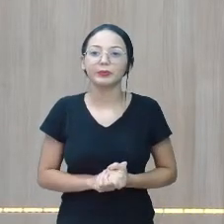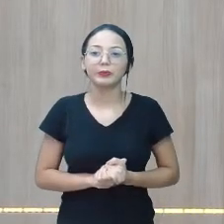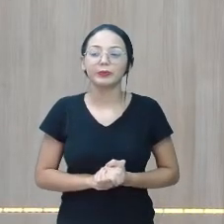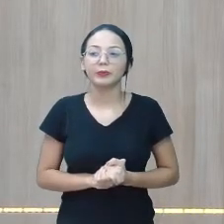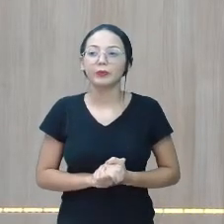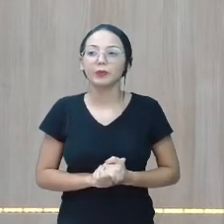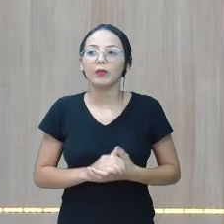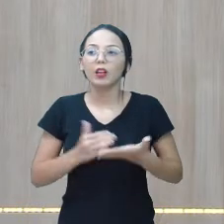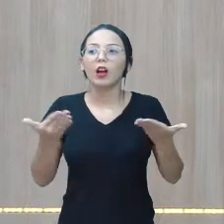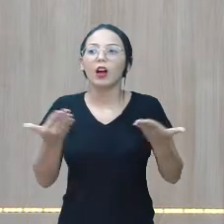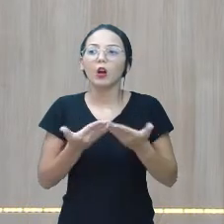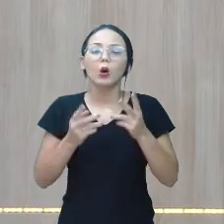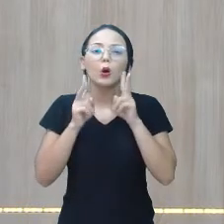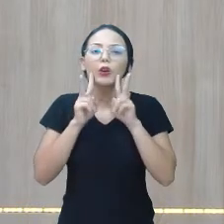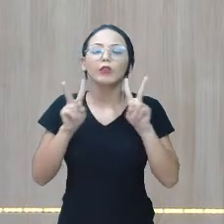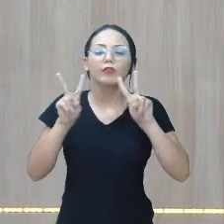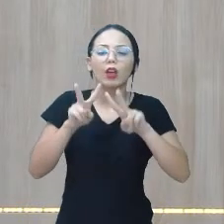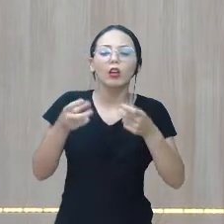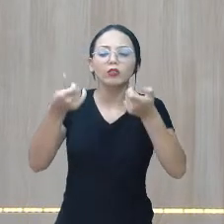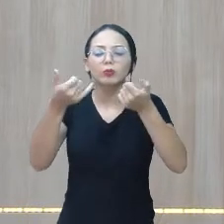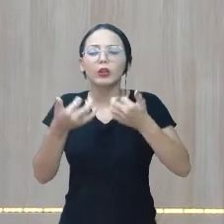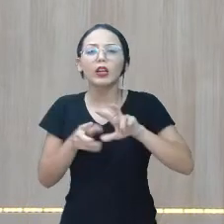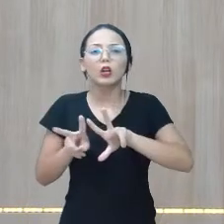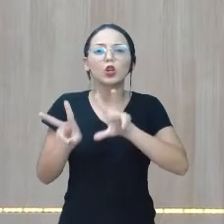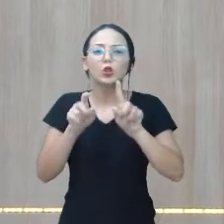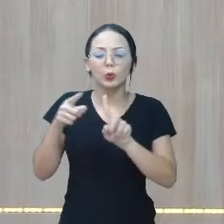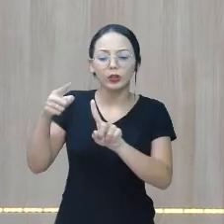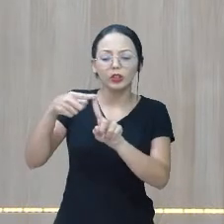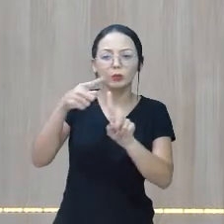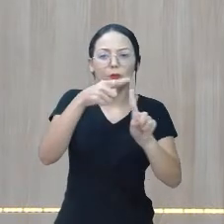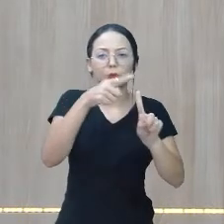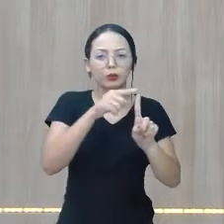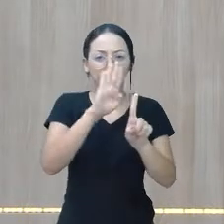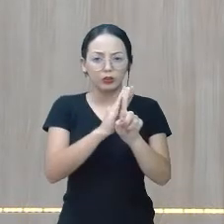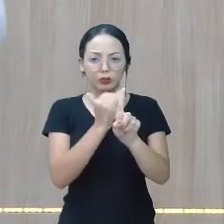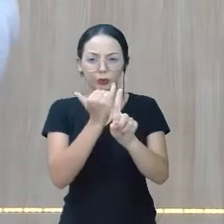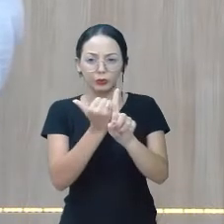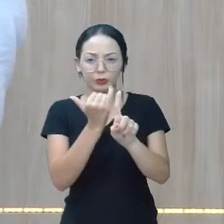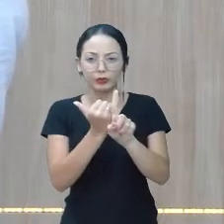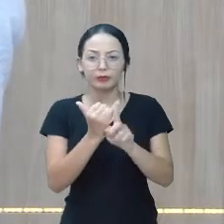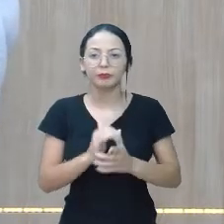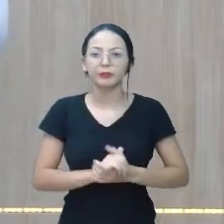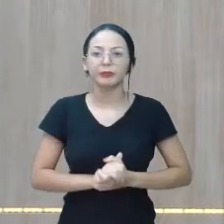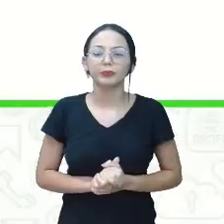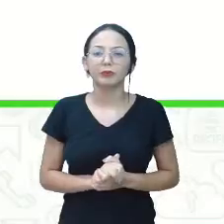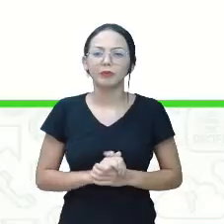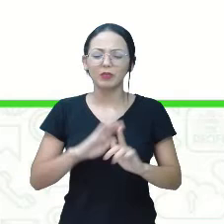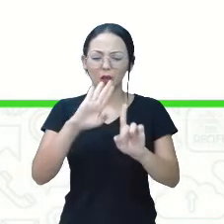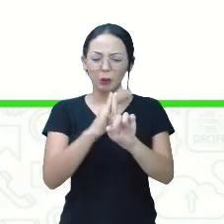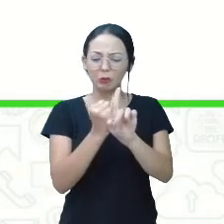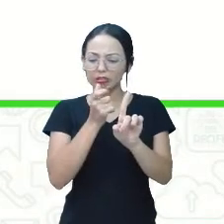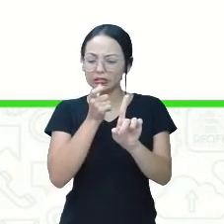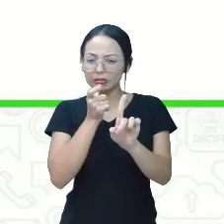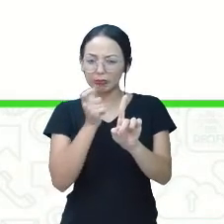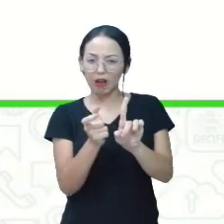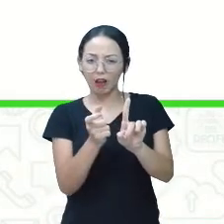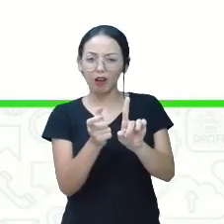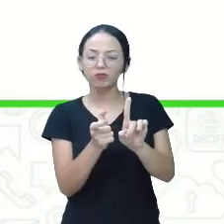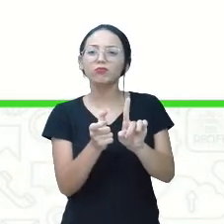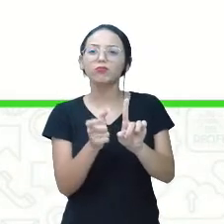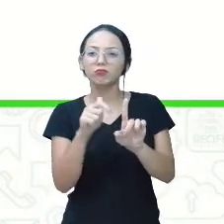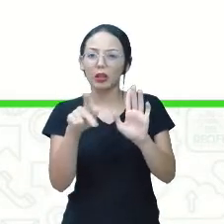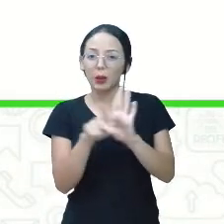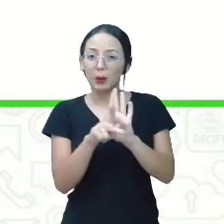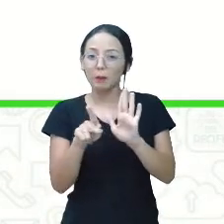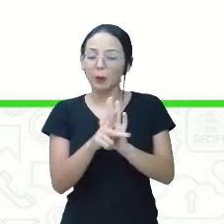Agora, nós vamos falar um pouco sobre os tipos de bullying. O bullying verbal, talvez seja